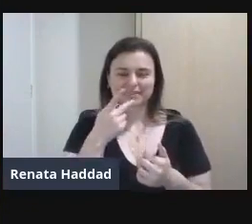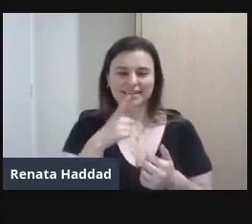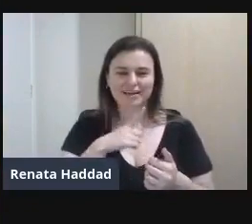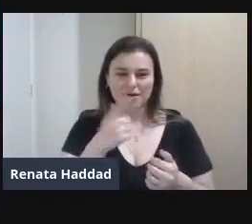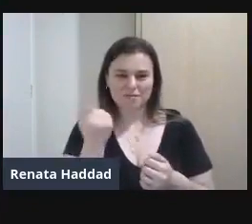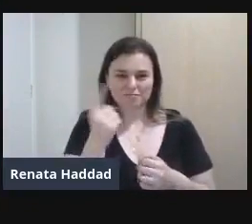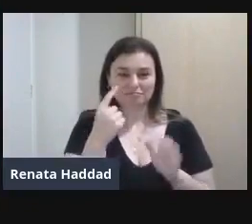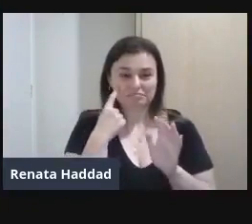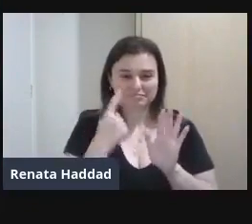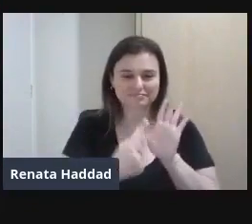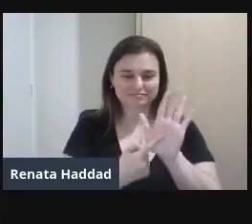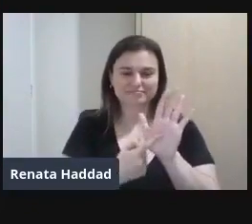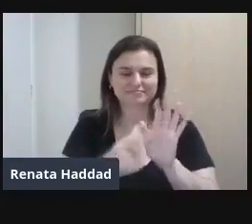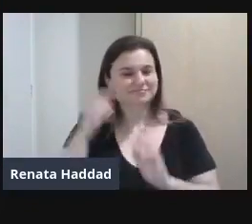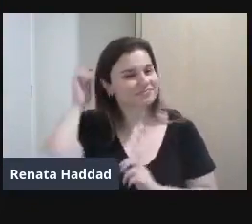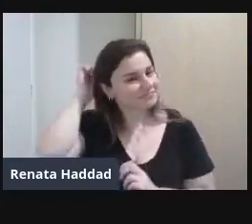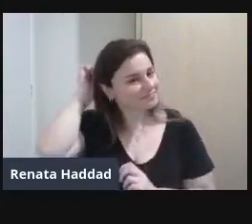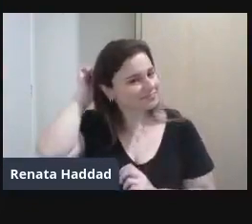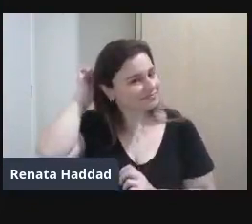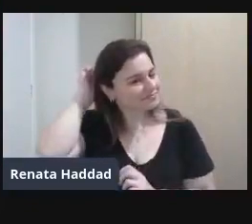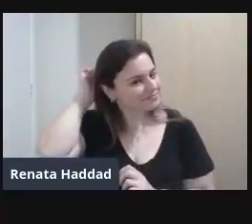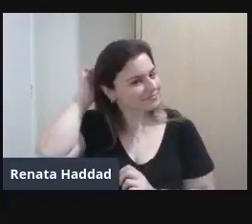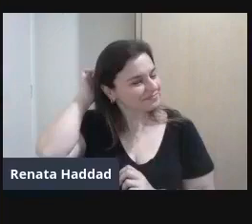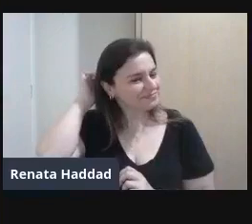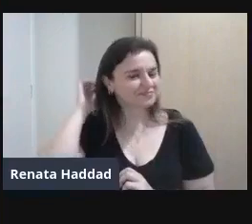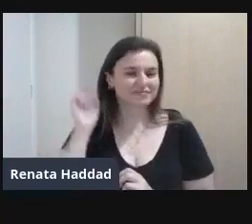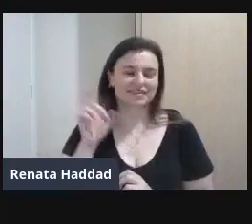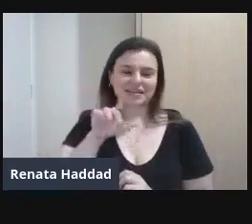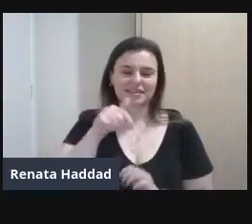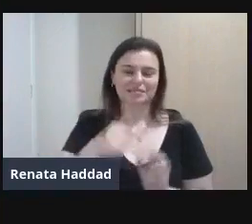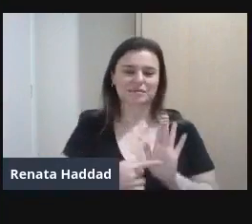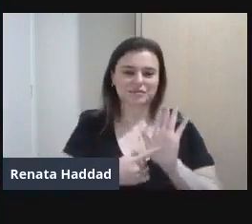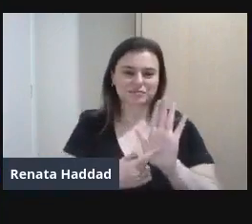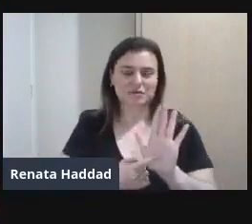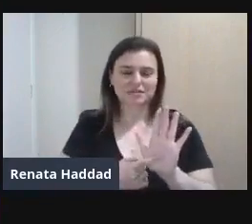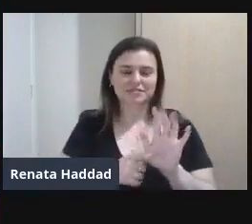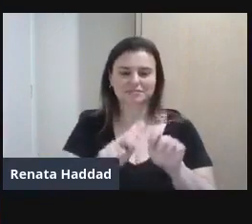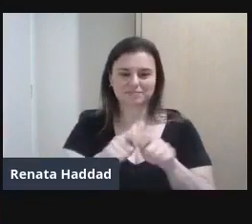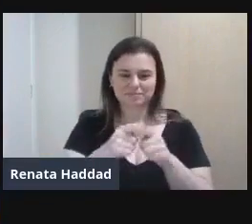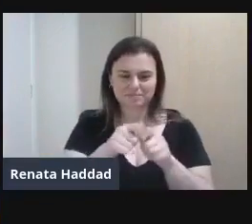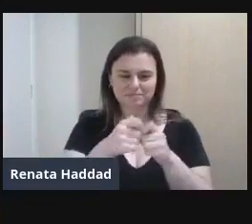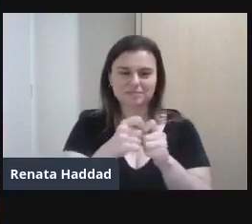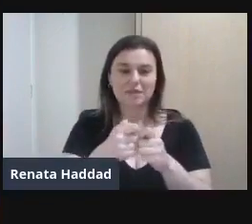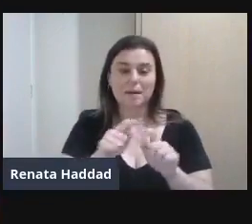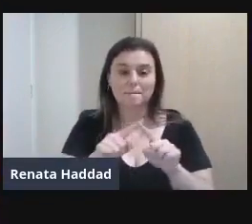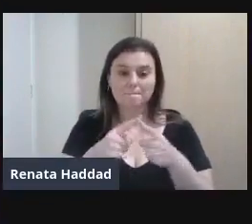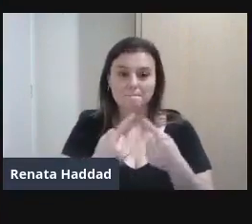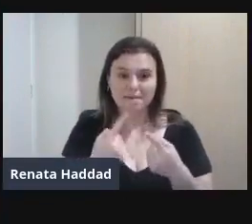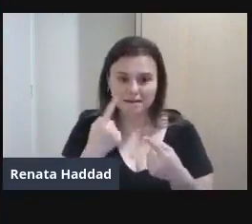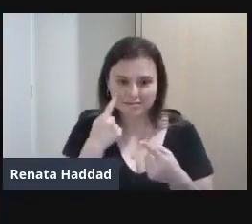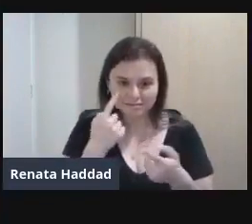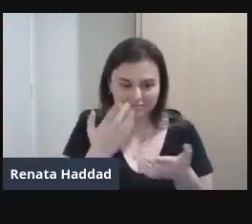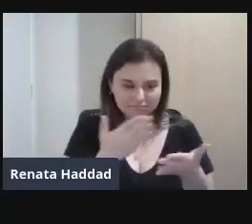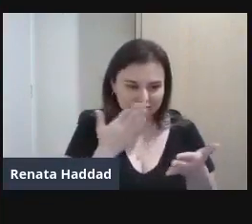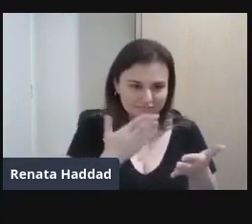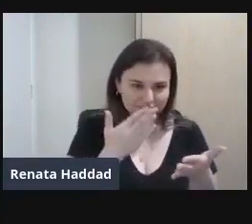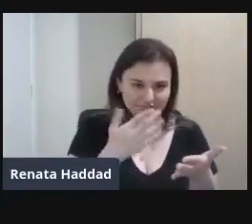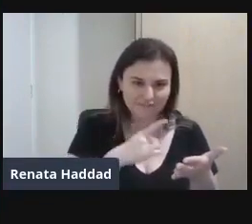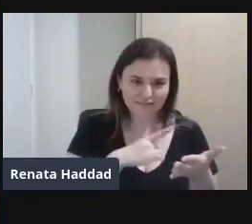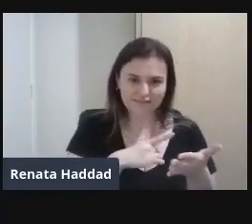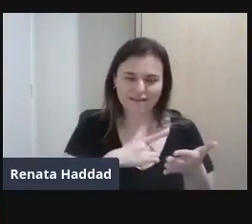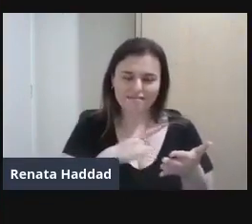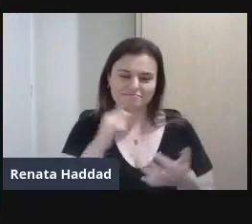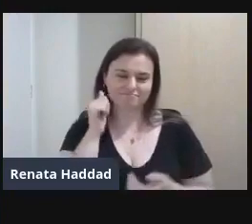que na edição gráfica Passa o bordado para cá Mas o livro inteiro Ele é bordado Por essas